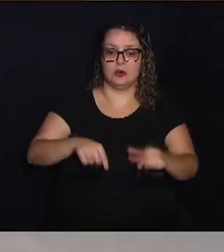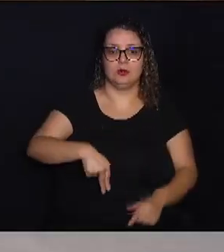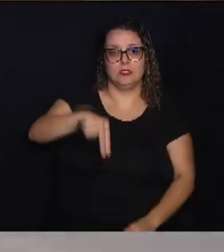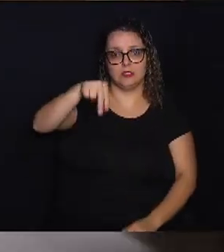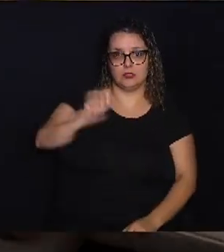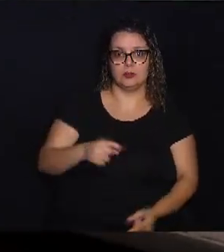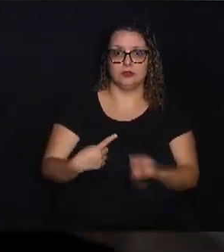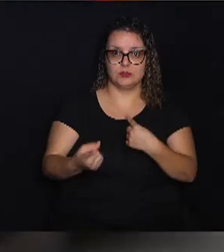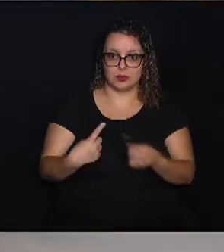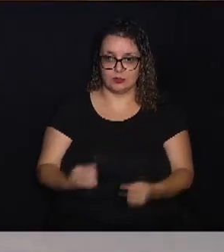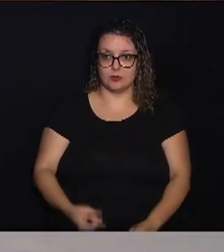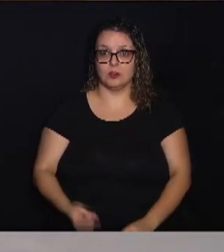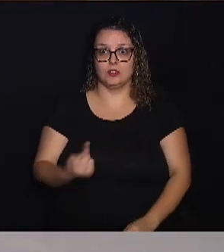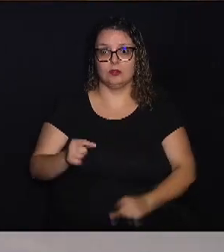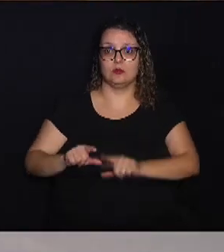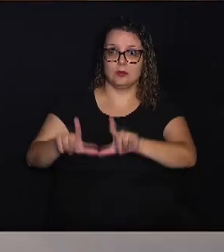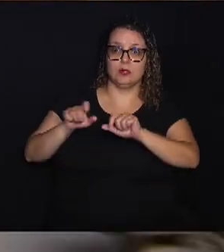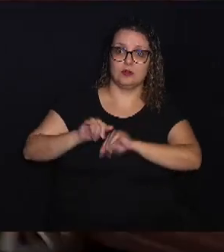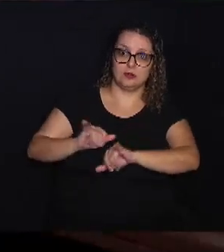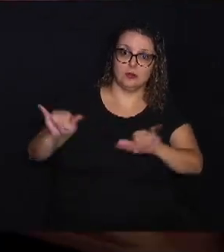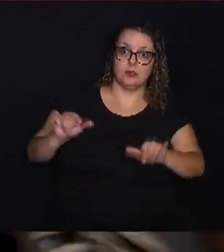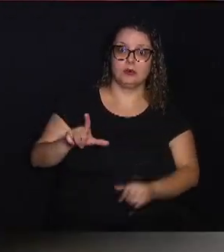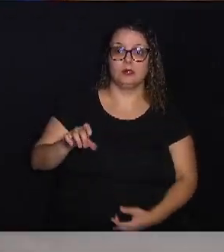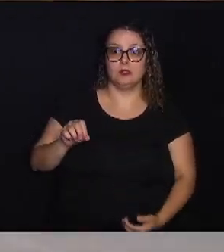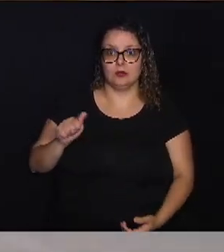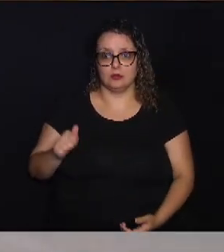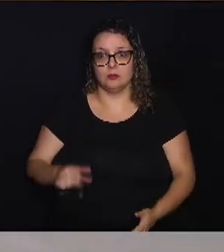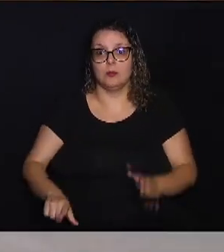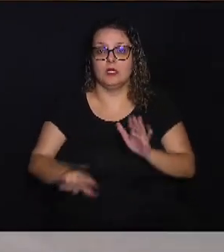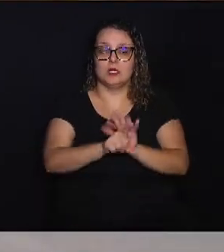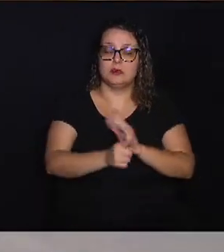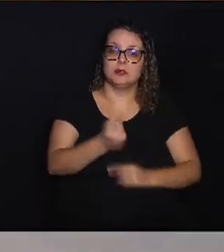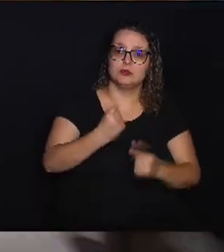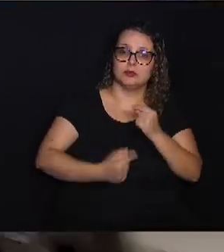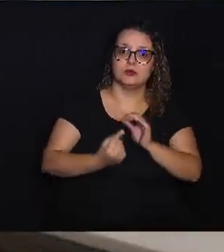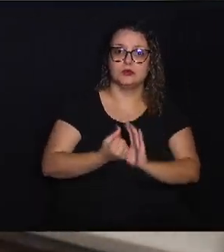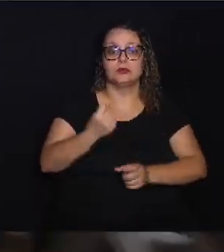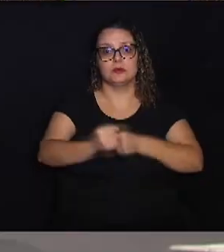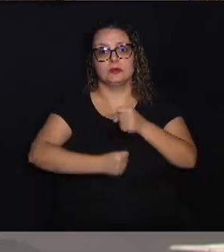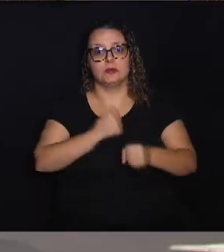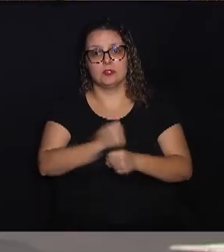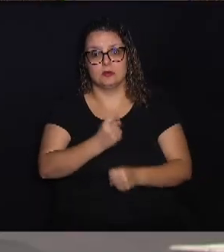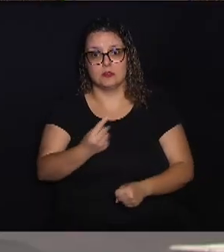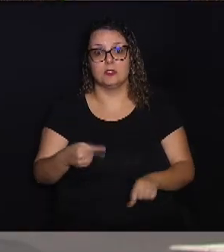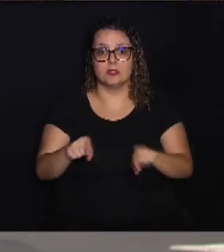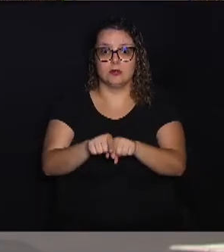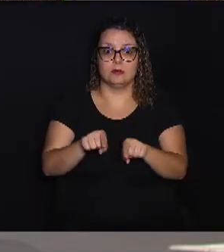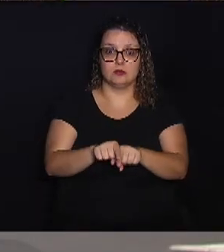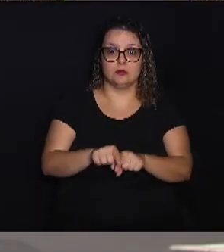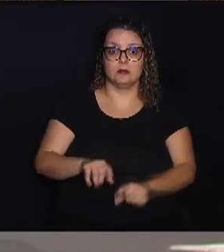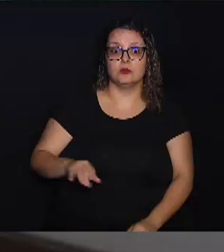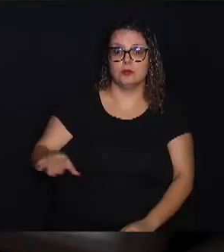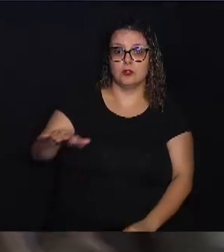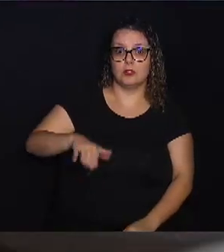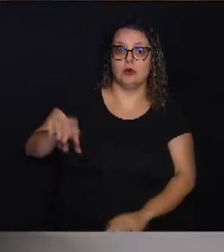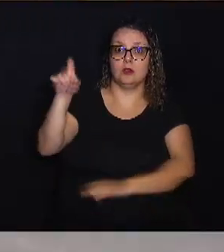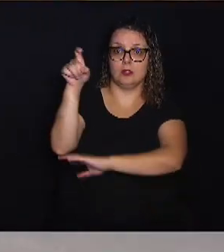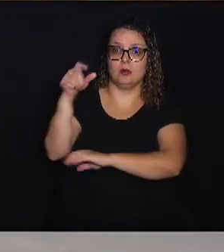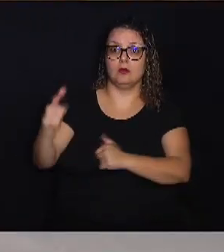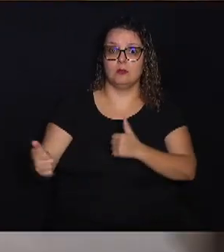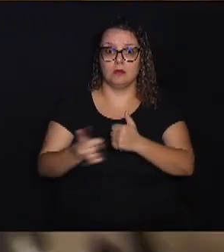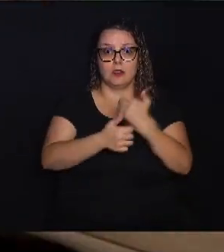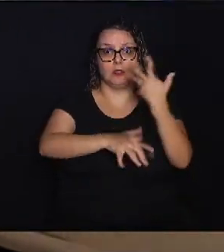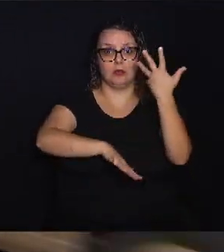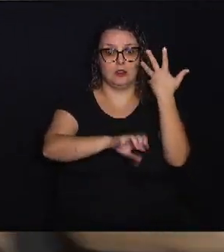Sul. E um dos tótens de divulgação da LOA, a Lei Orçamentária Anual, também está aqui no Cambuí, próximo à Praça